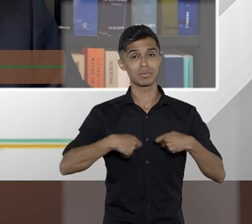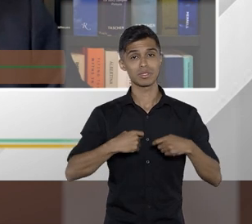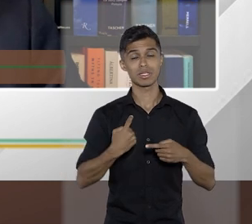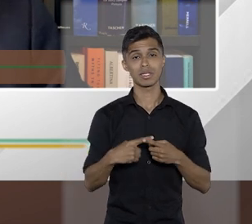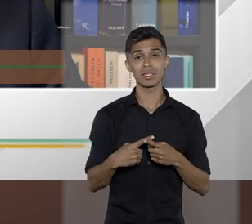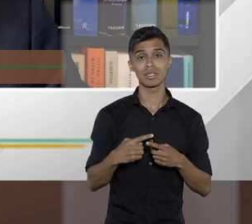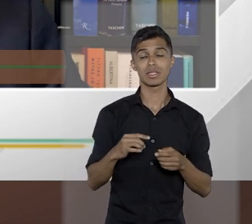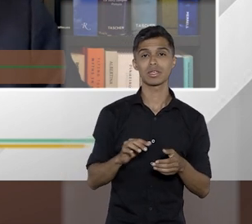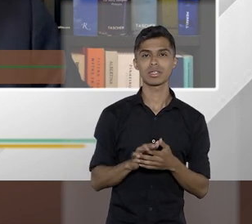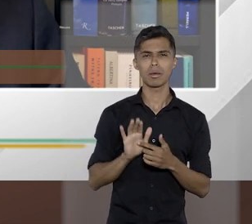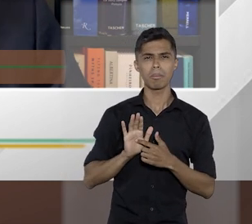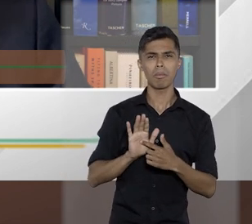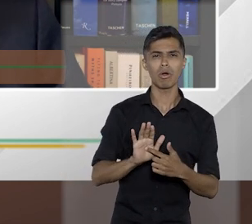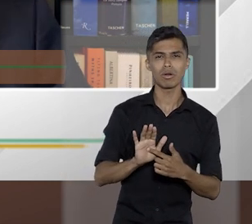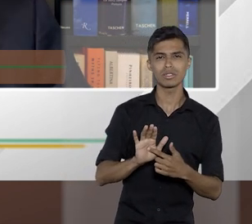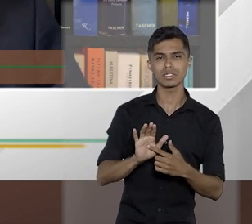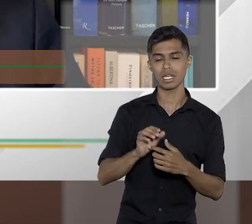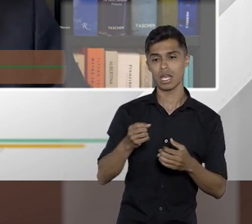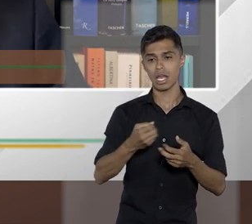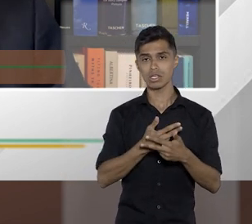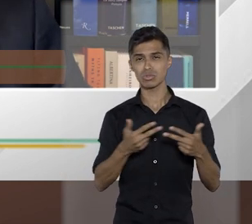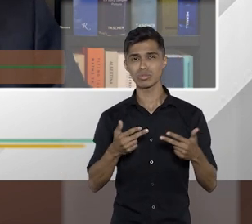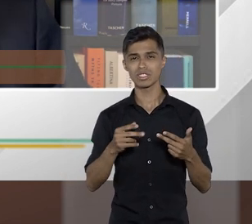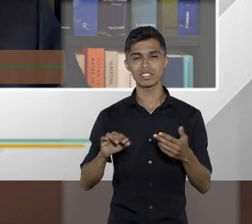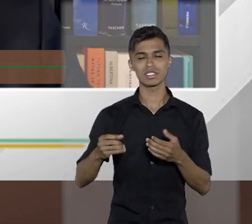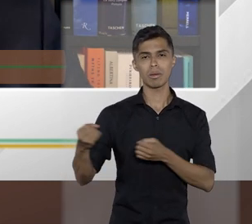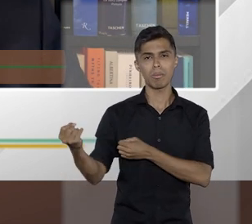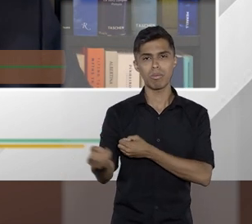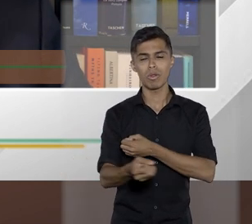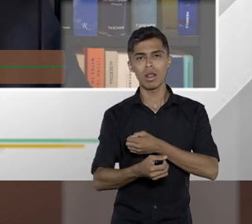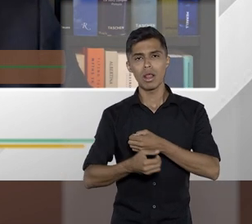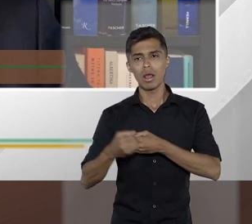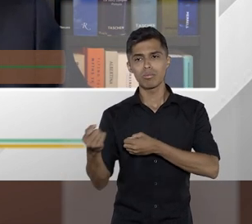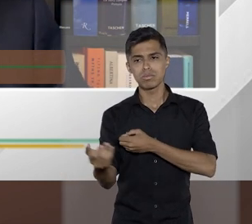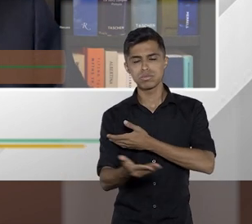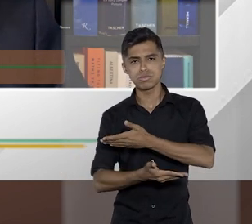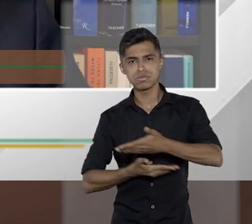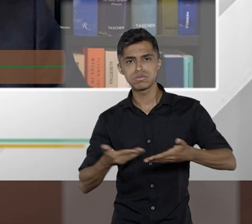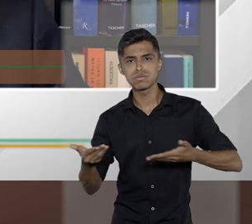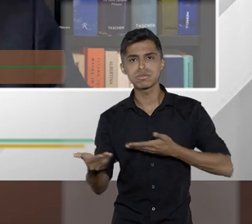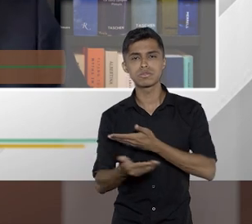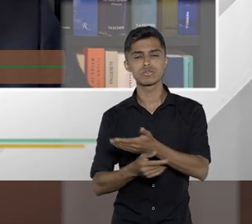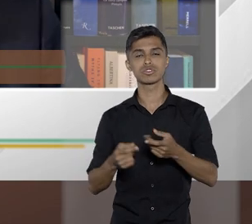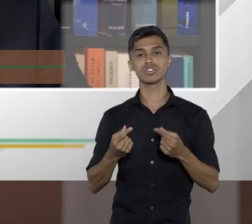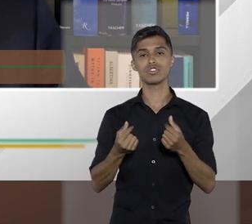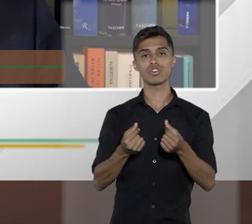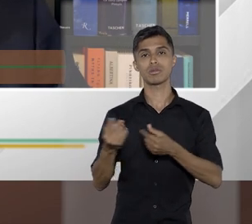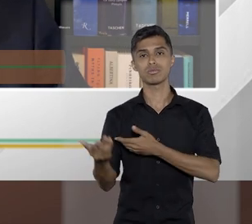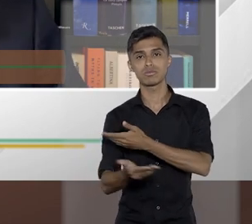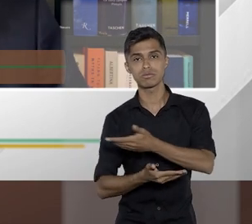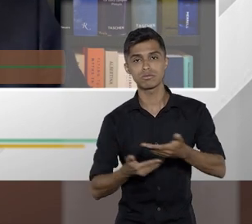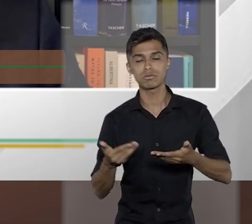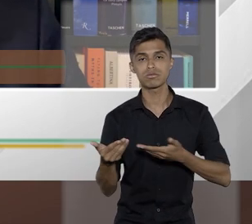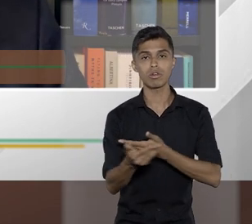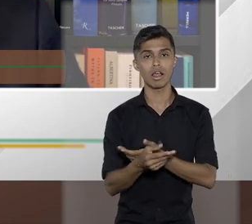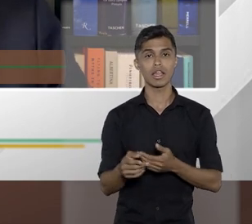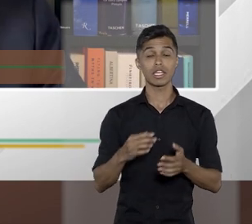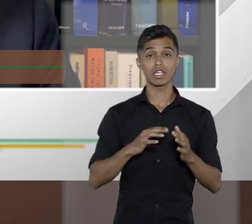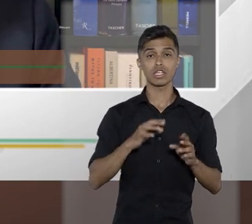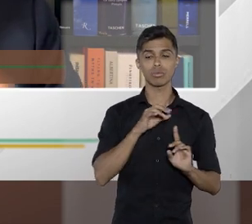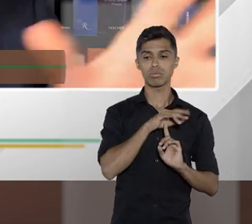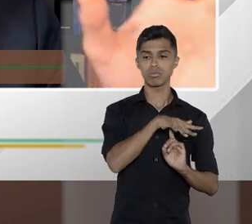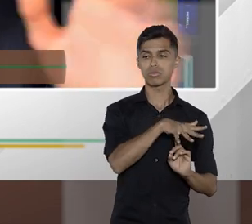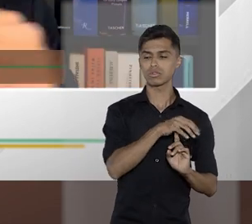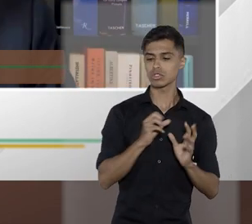contributiva e revelam um fluxo de riqueza. E quando você segue o dinheiro, o follow the money, você